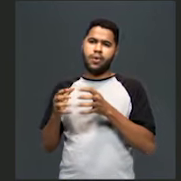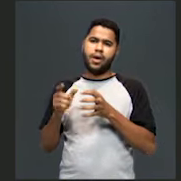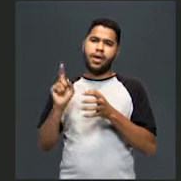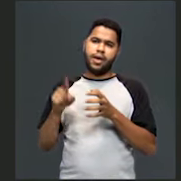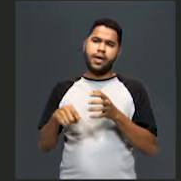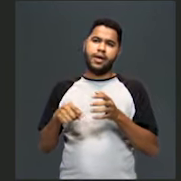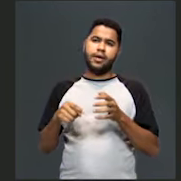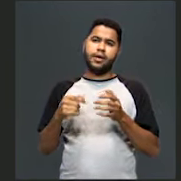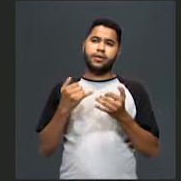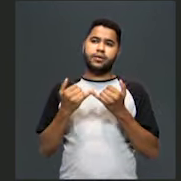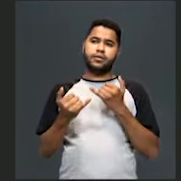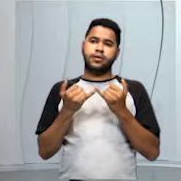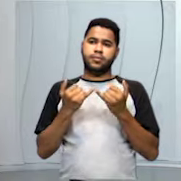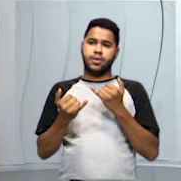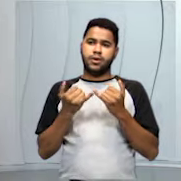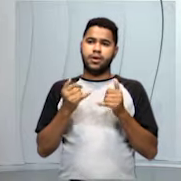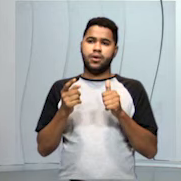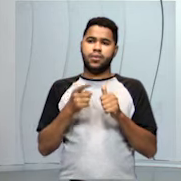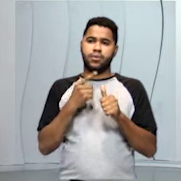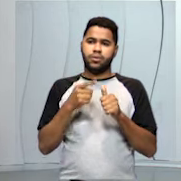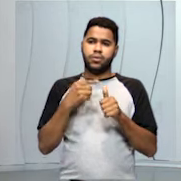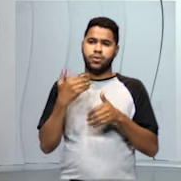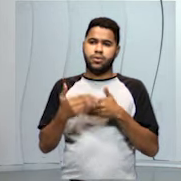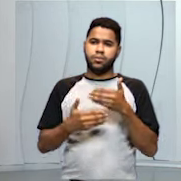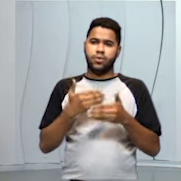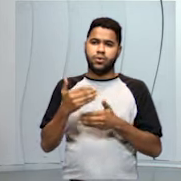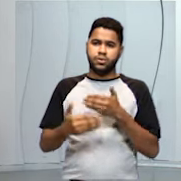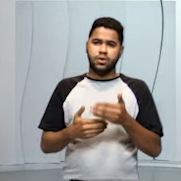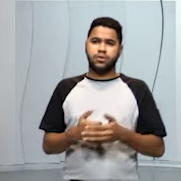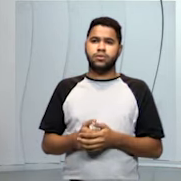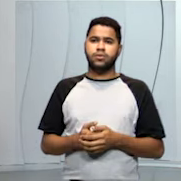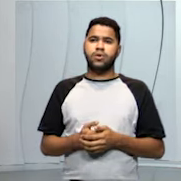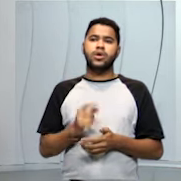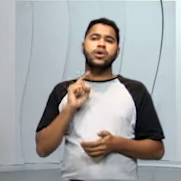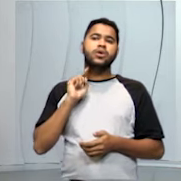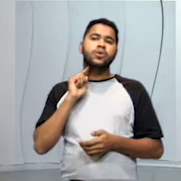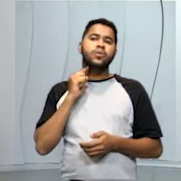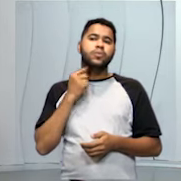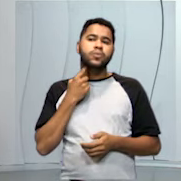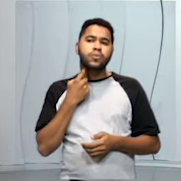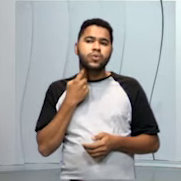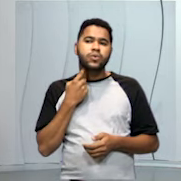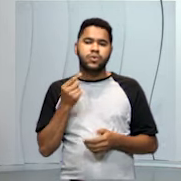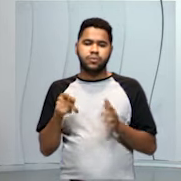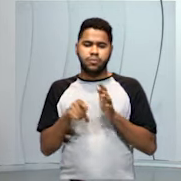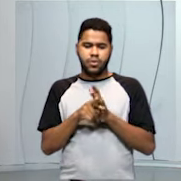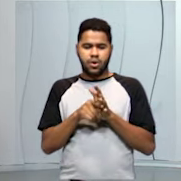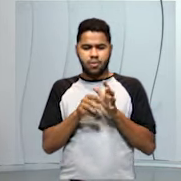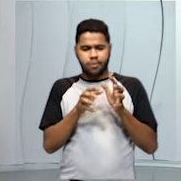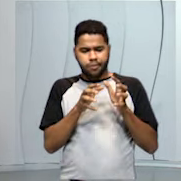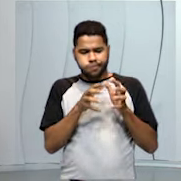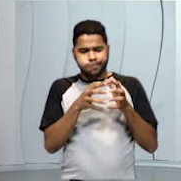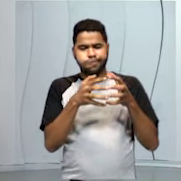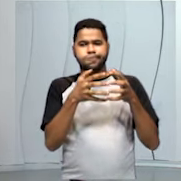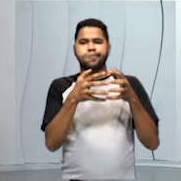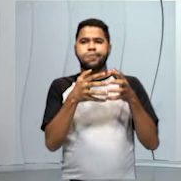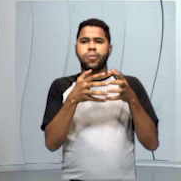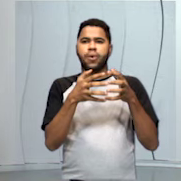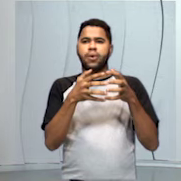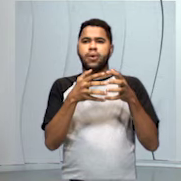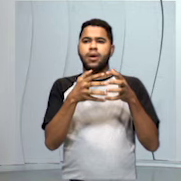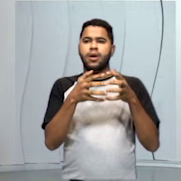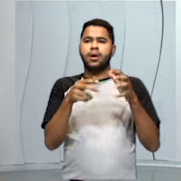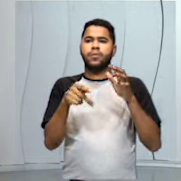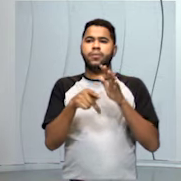primeiro processo. Então, as impurezas vão virando uma nata, uma espuma por uma